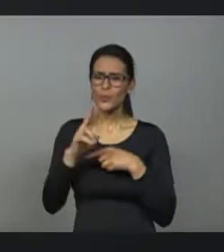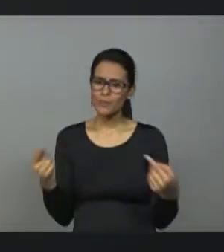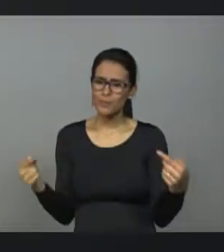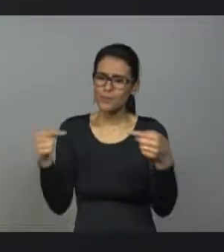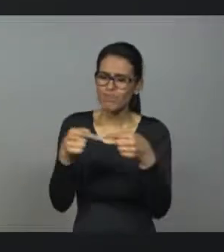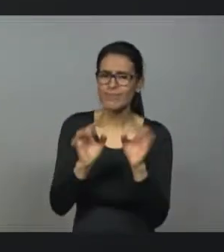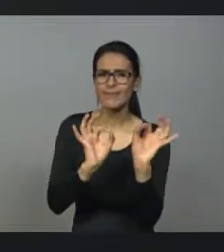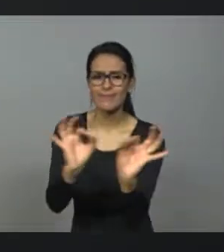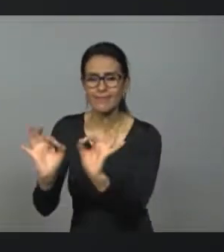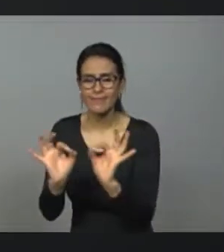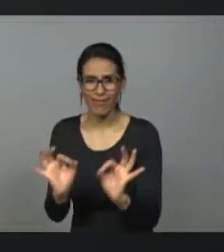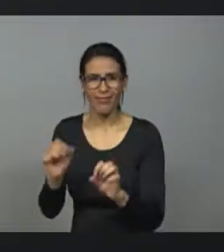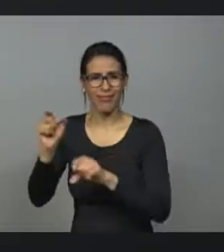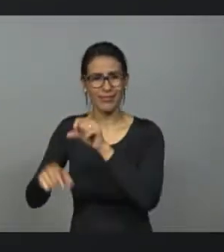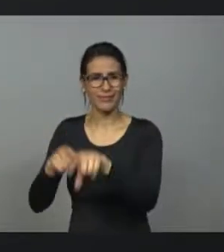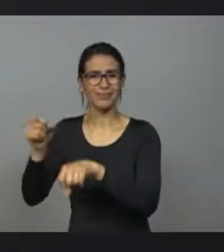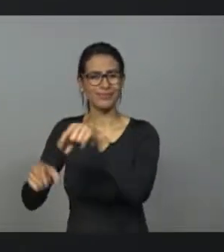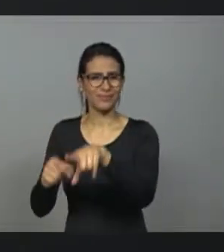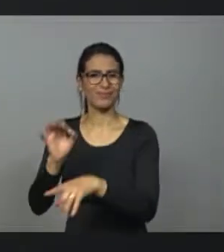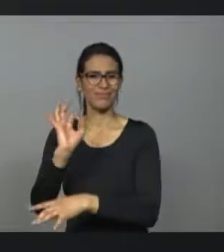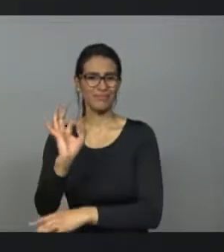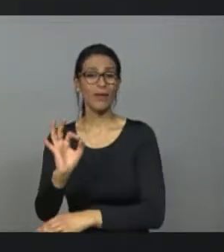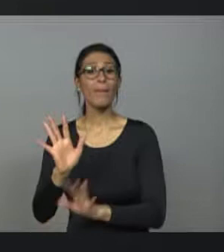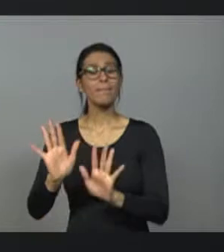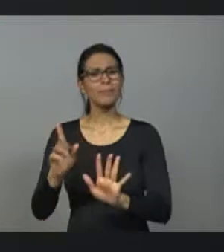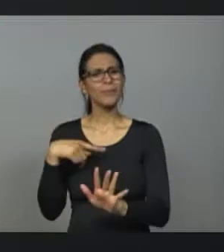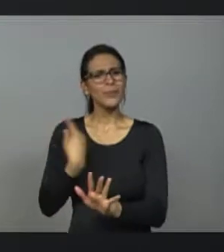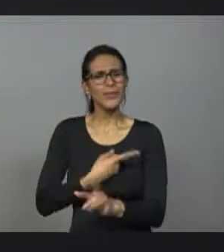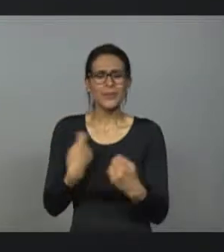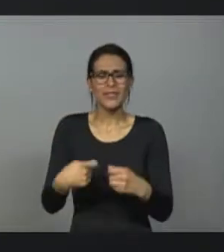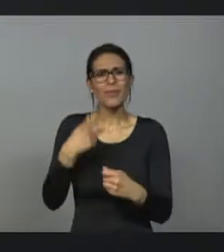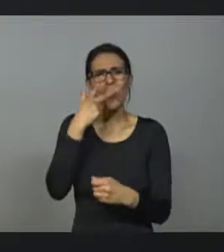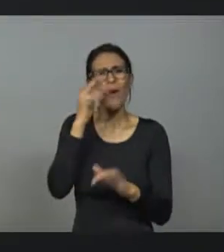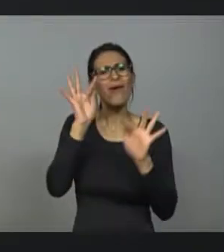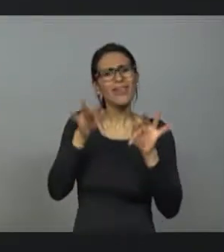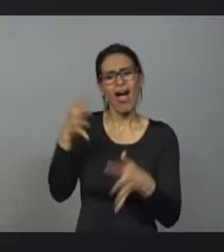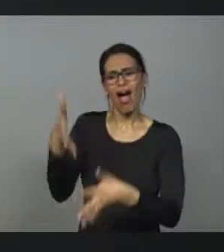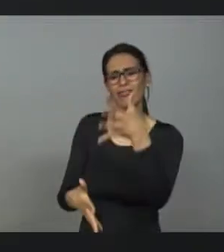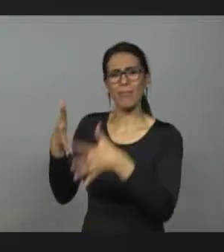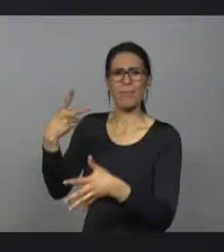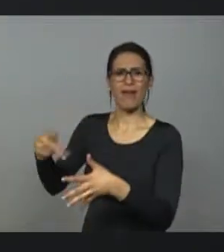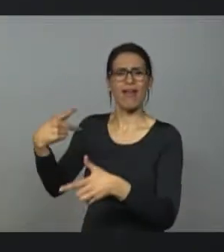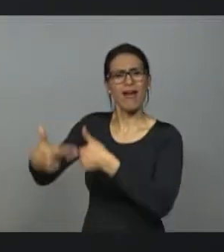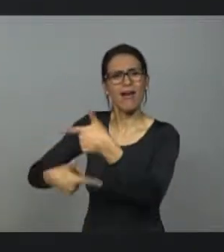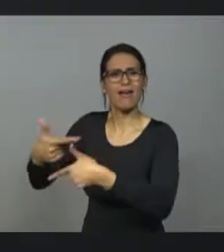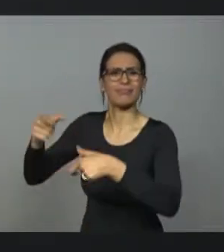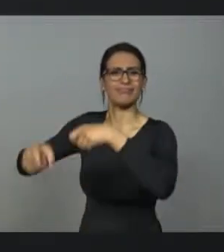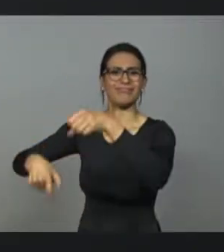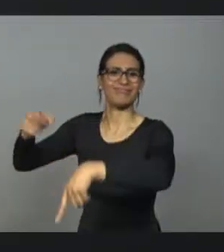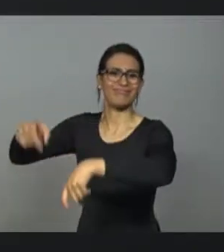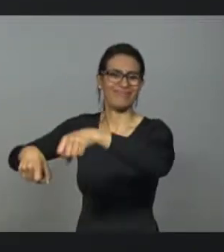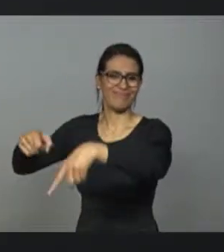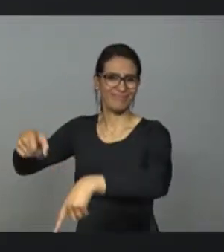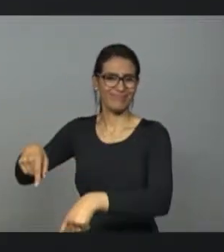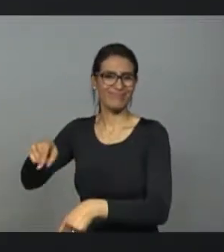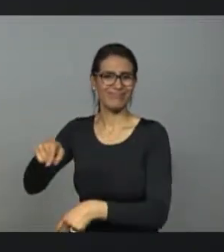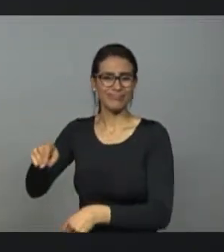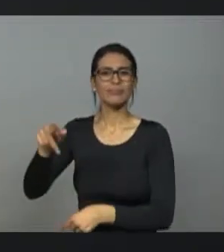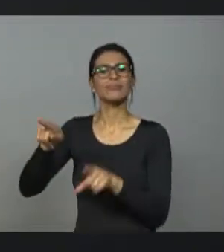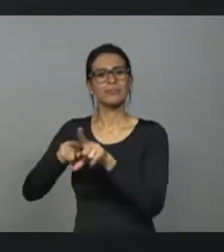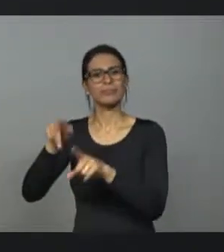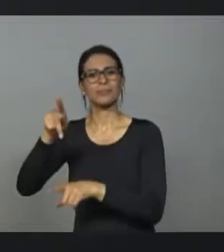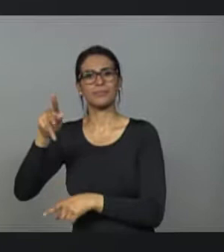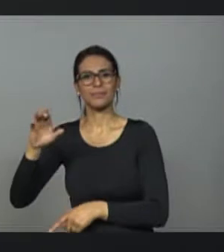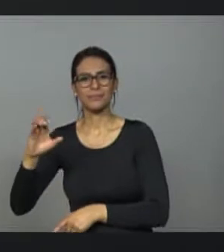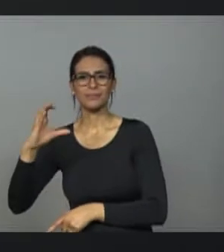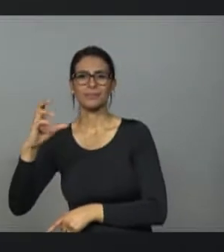O que nós precisamos é deixar de atrapalhar o produtor na agricultura, na pecuária. Aliás, o Estado do Rio Grande do Sul, diferente de outros